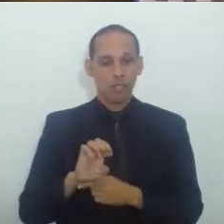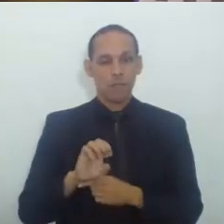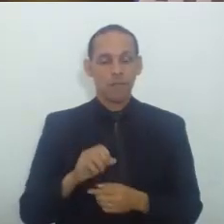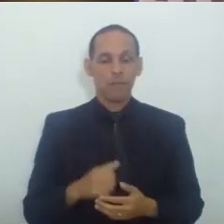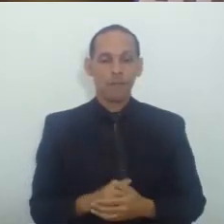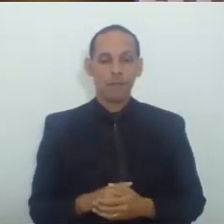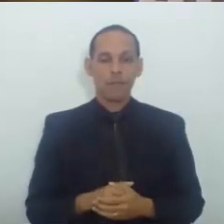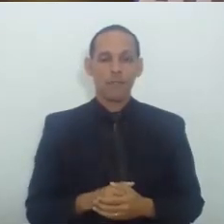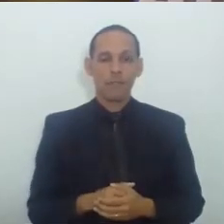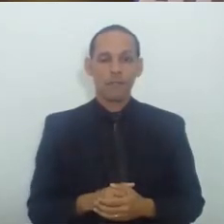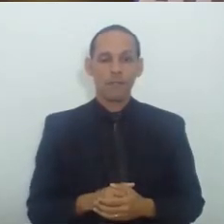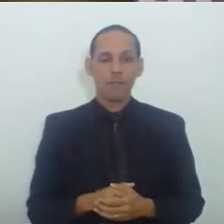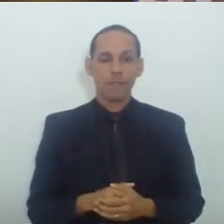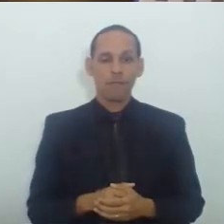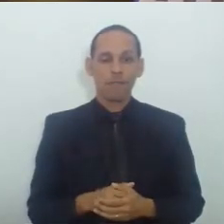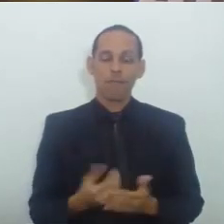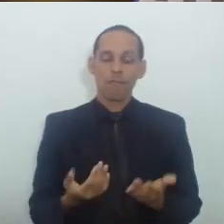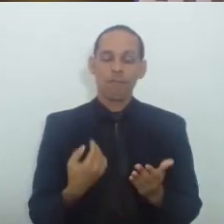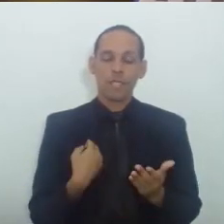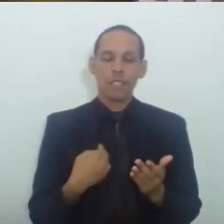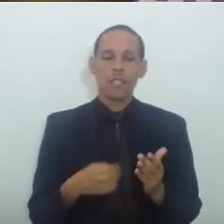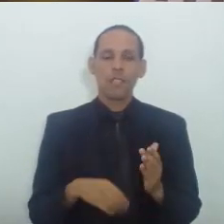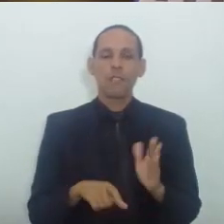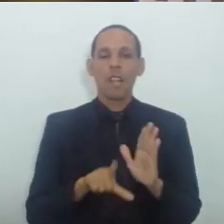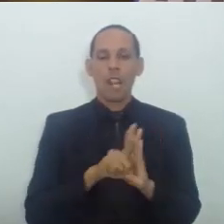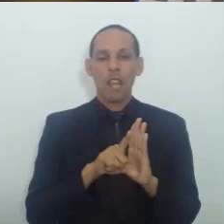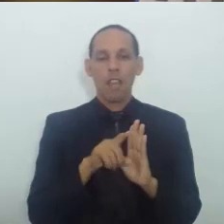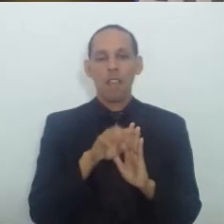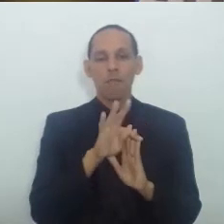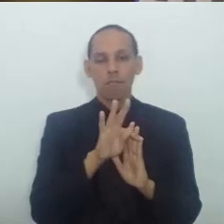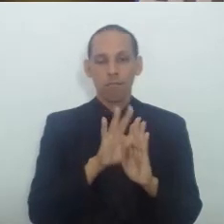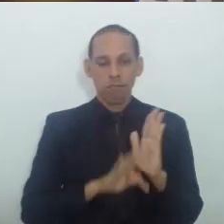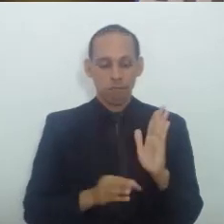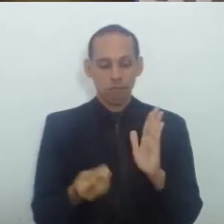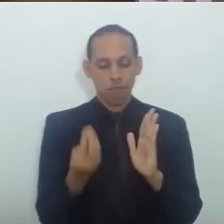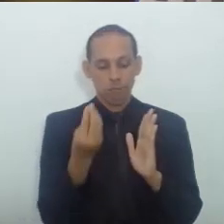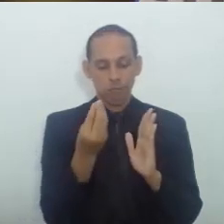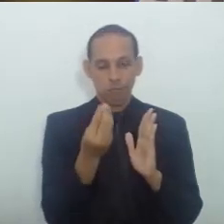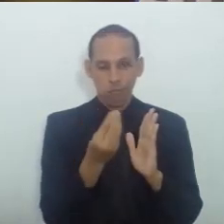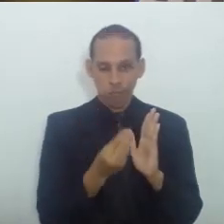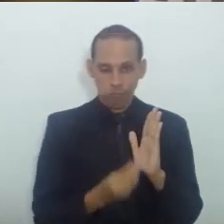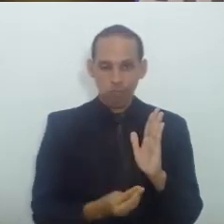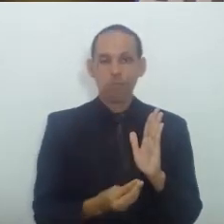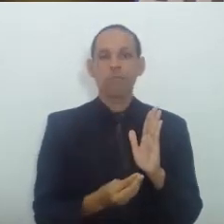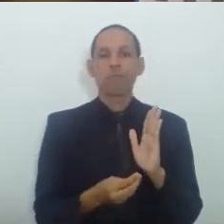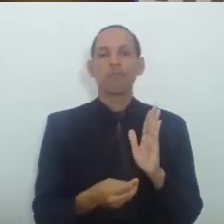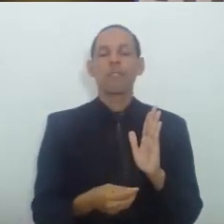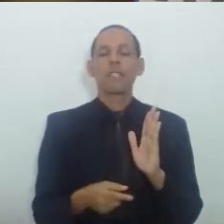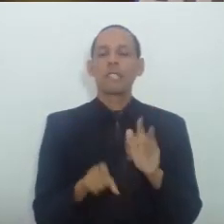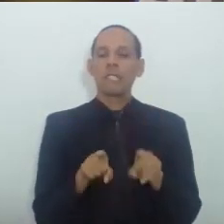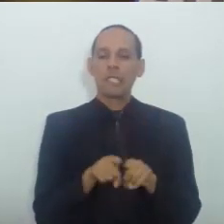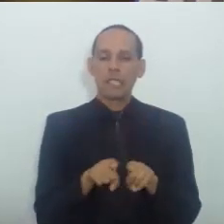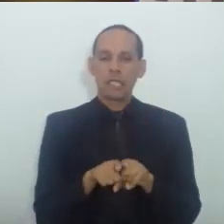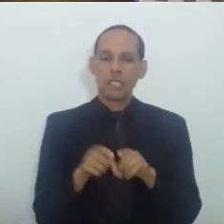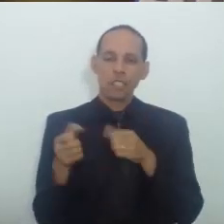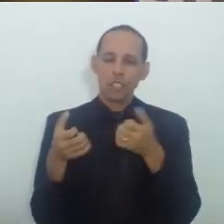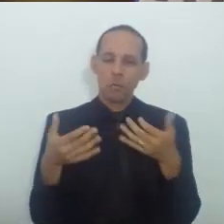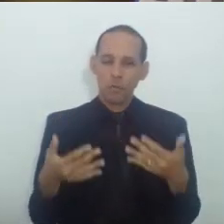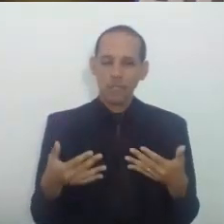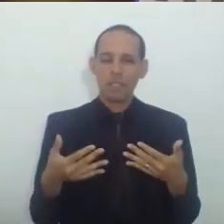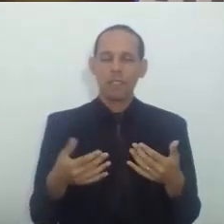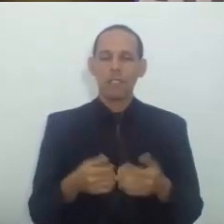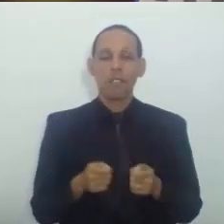Transcrevo A legislação Falo um pouquinho Aqui sobre A posição